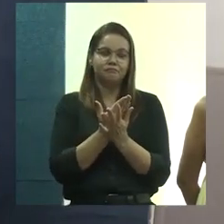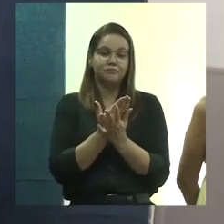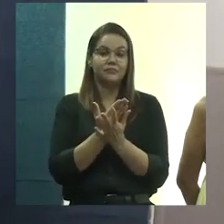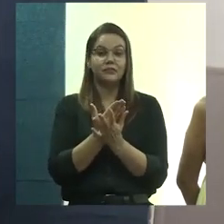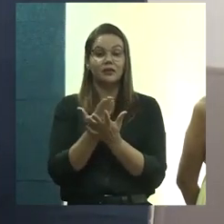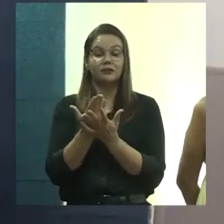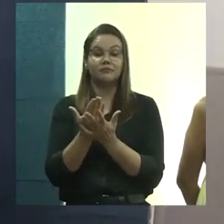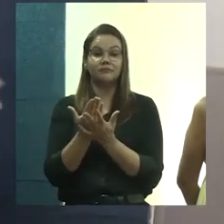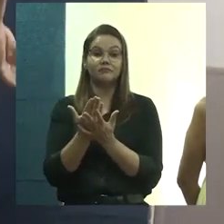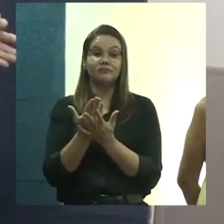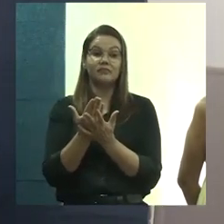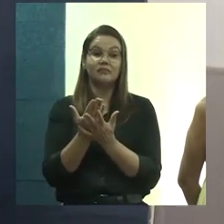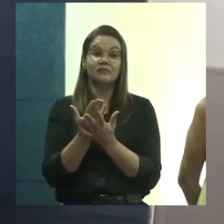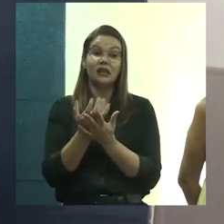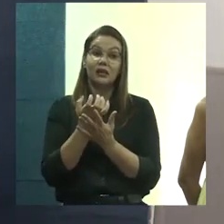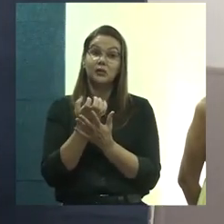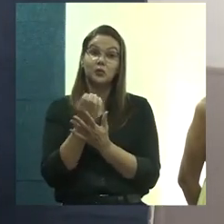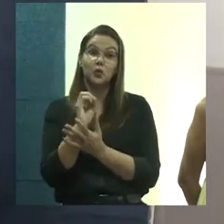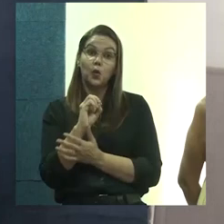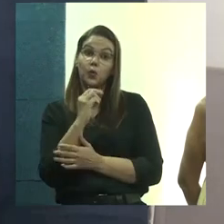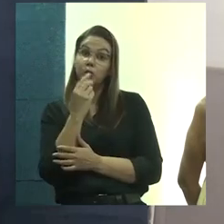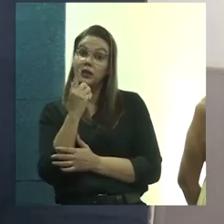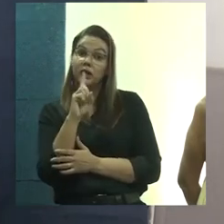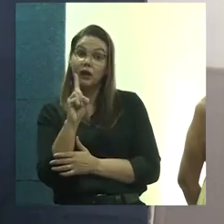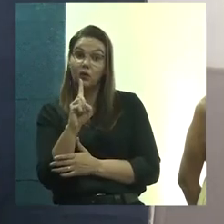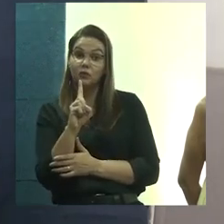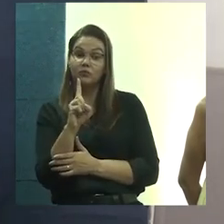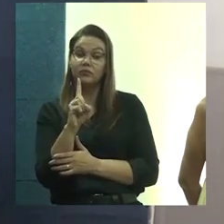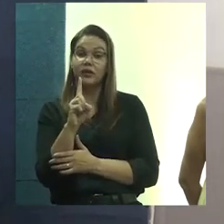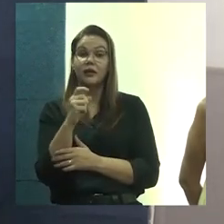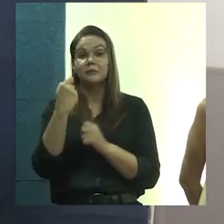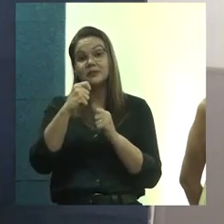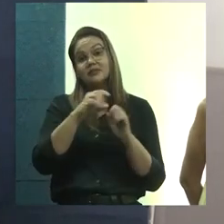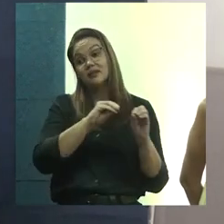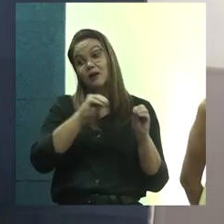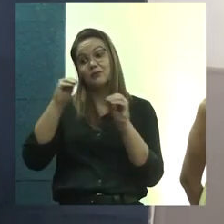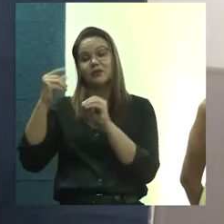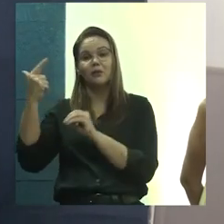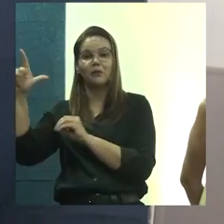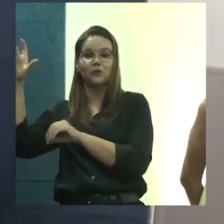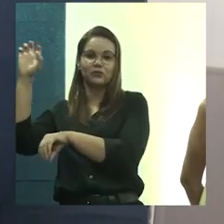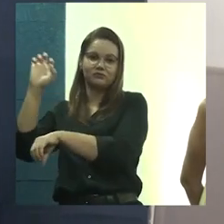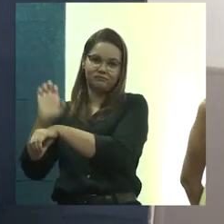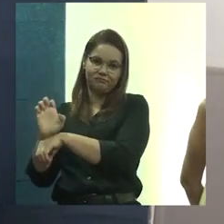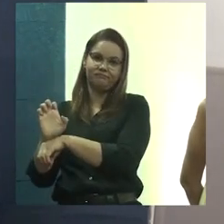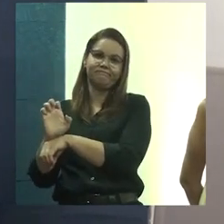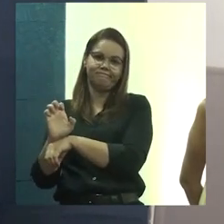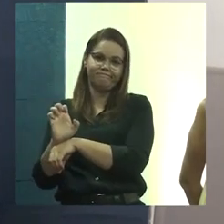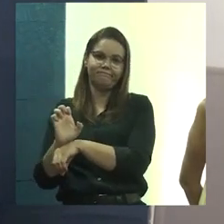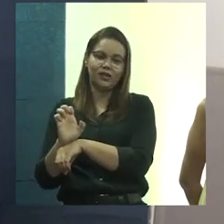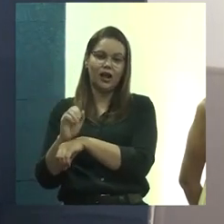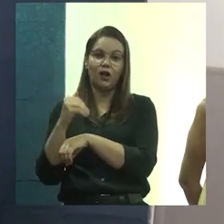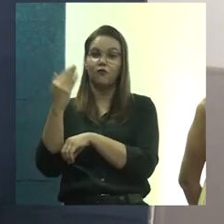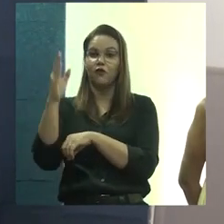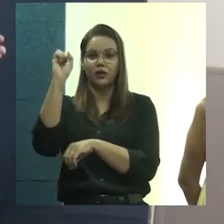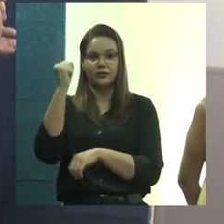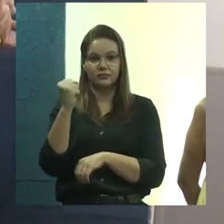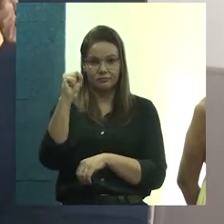querendo ou não, o caminho é fora daqui. Então, isso acho que é super